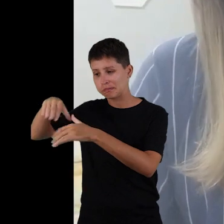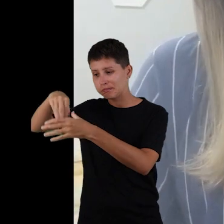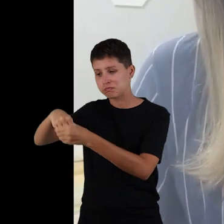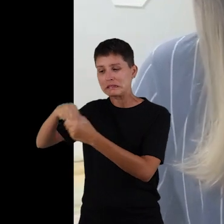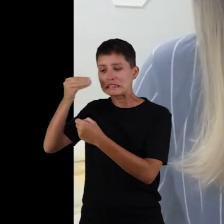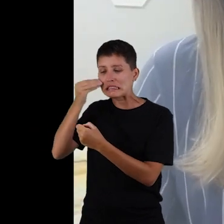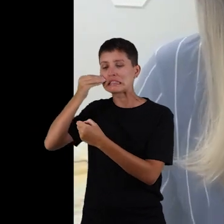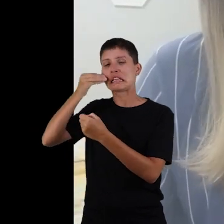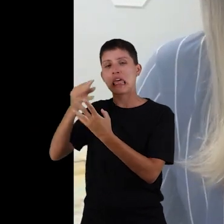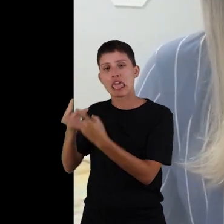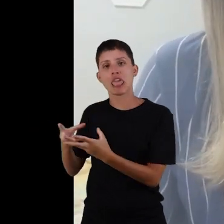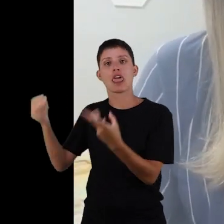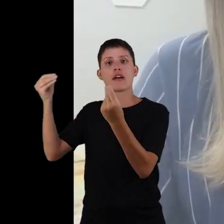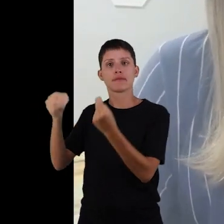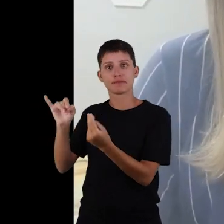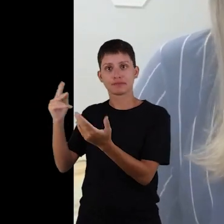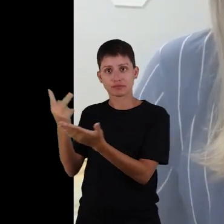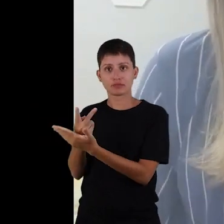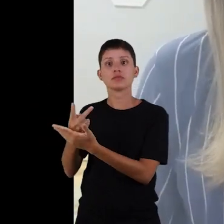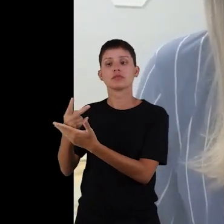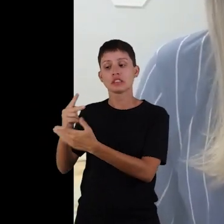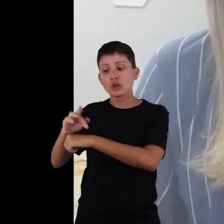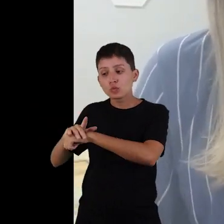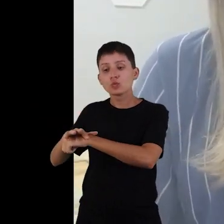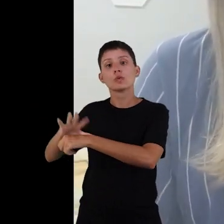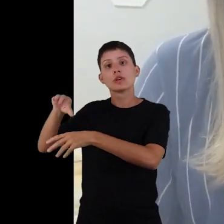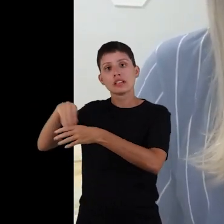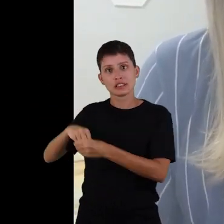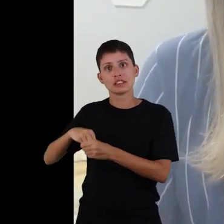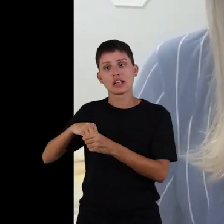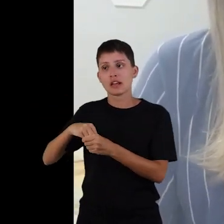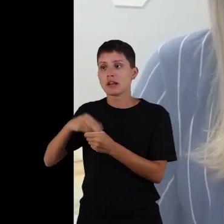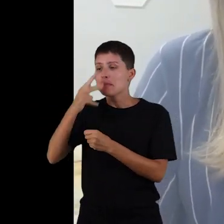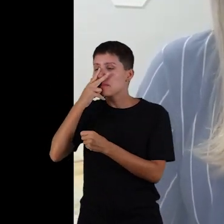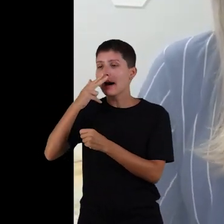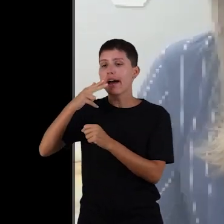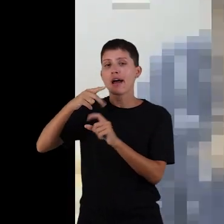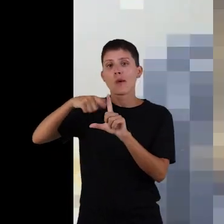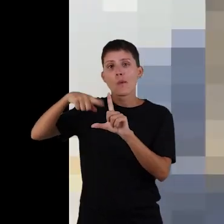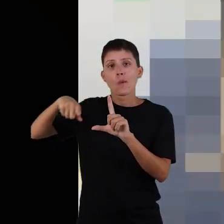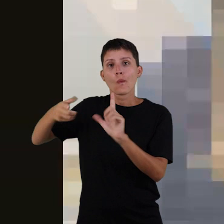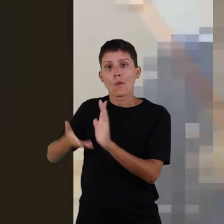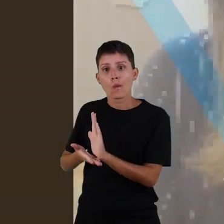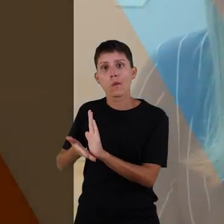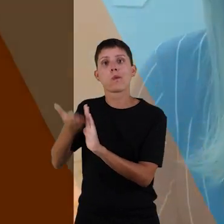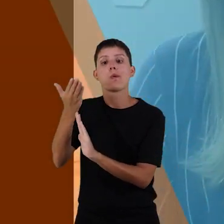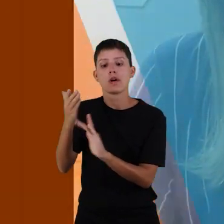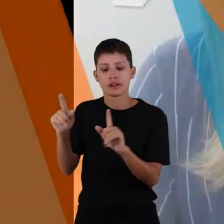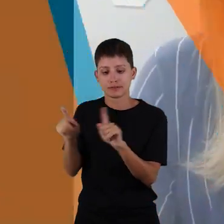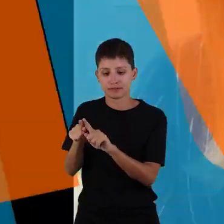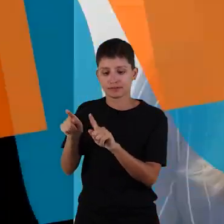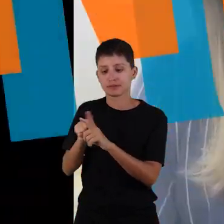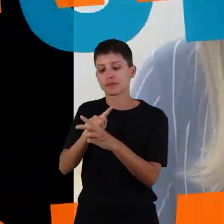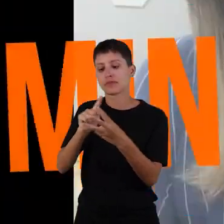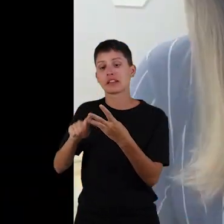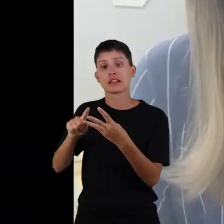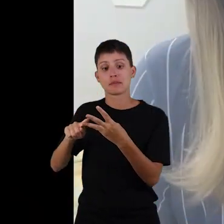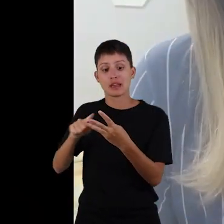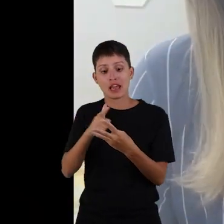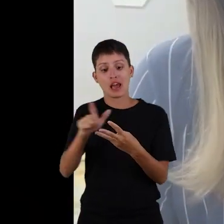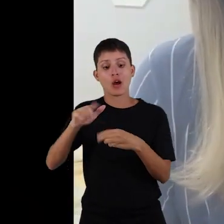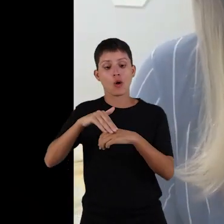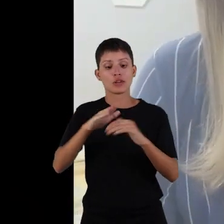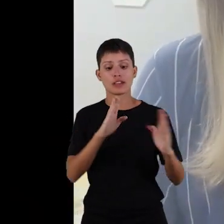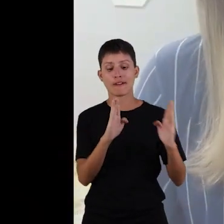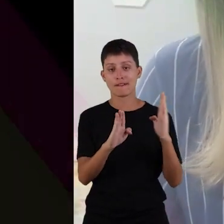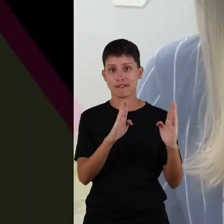combatendo, se houver a parasitemia ali, os níveis elevados dessa parasitemia. Além da forma indeterminada e cardíaca, que